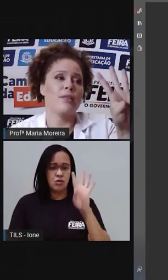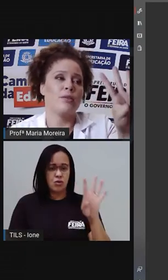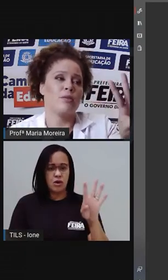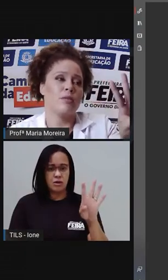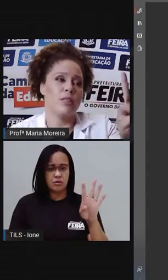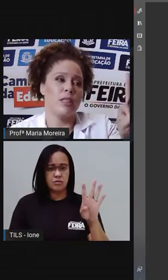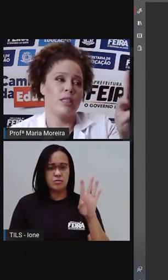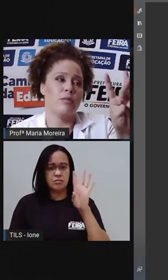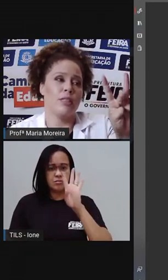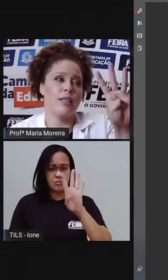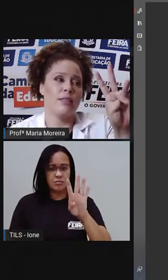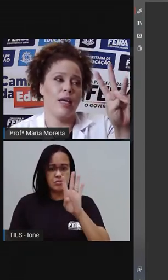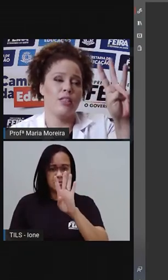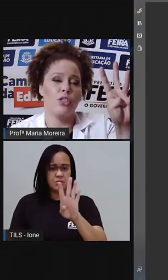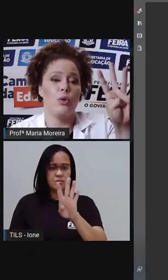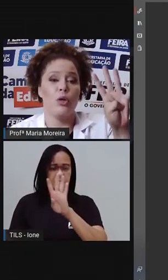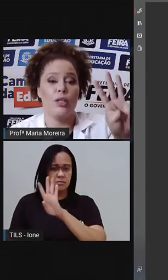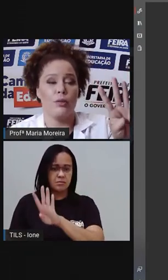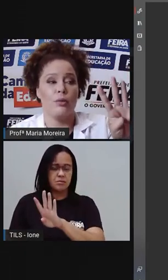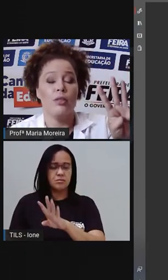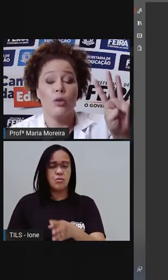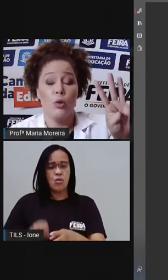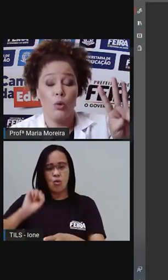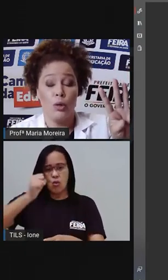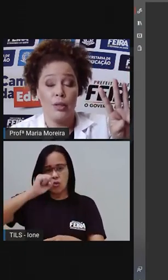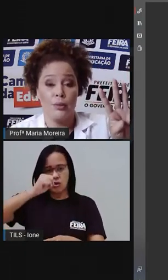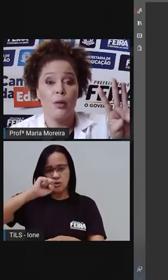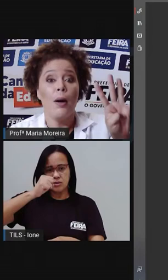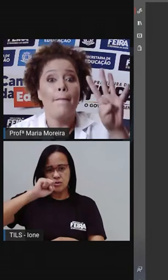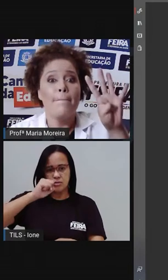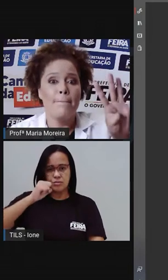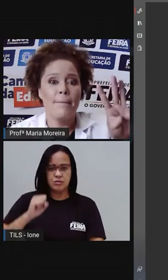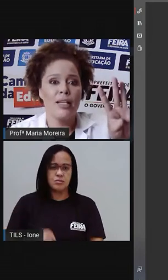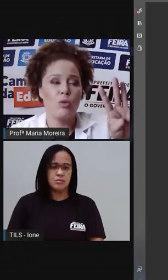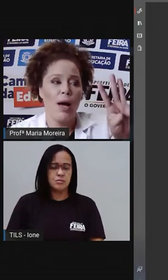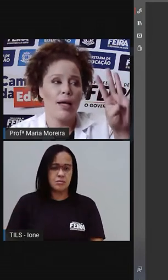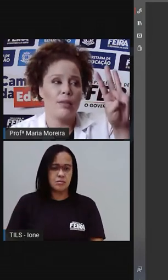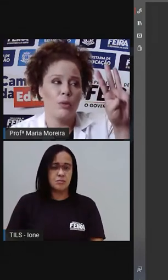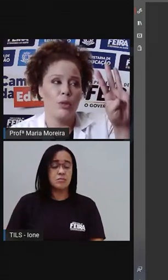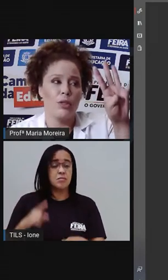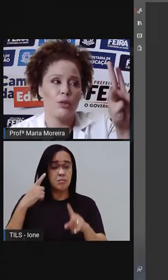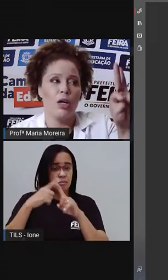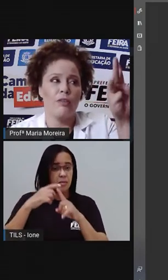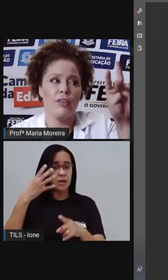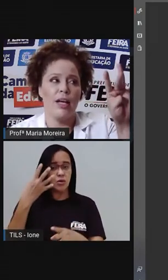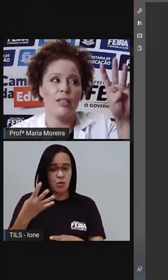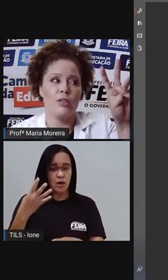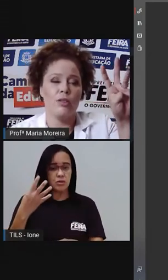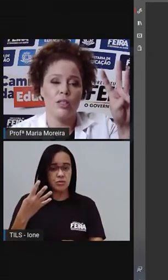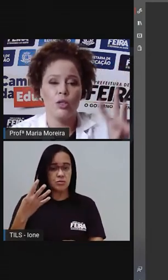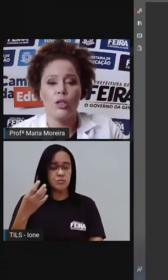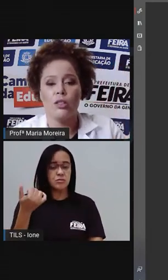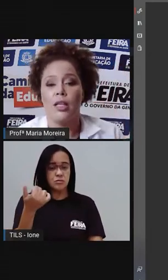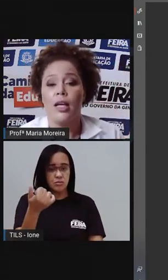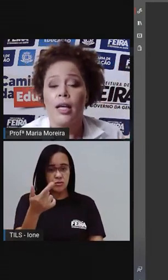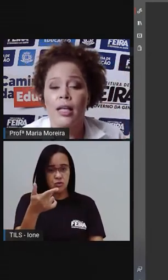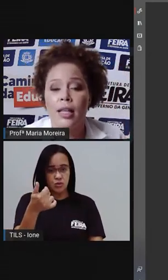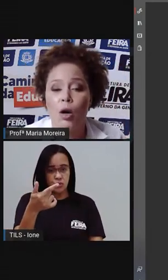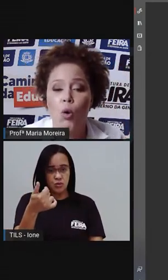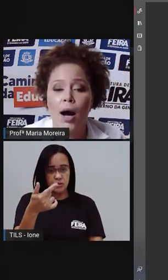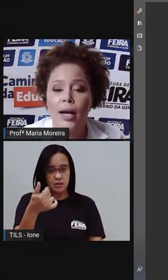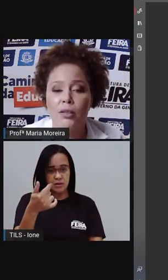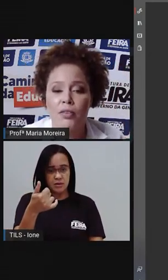Quatro. Cinco, seis, sete, oito. Oito. Mais quatro. Oito. Nove, dez, onze, doze.